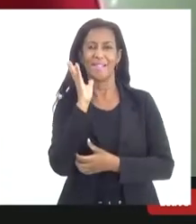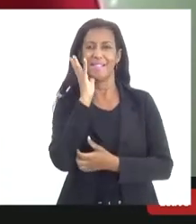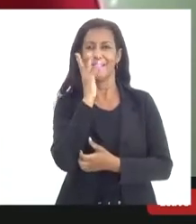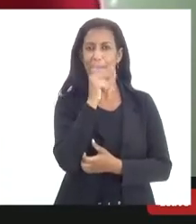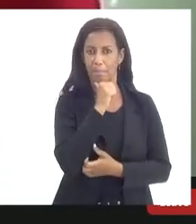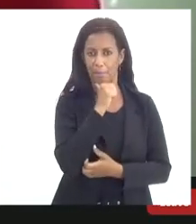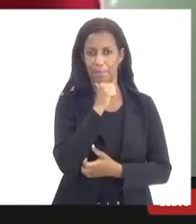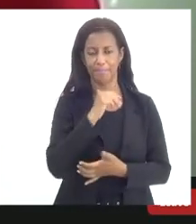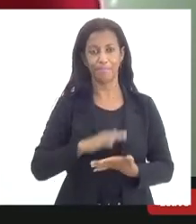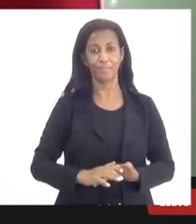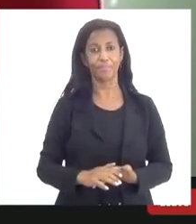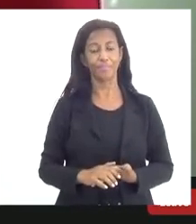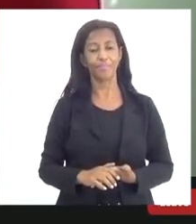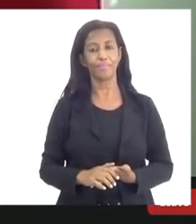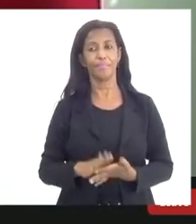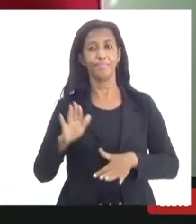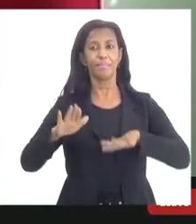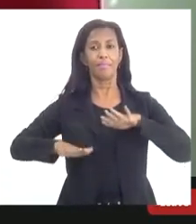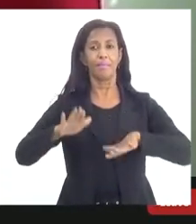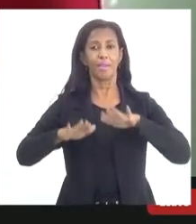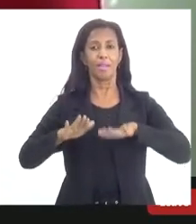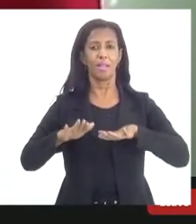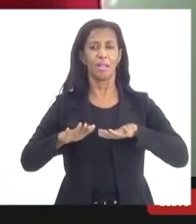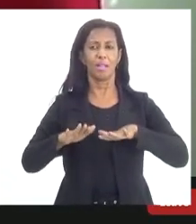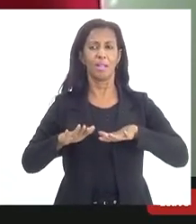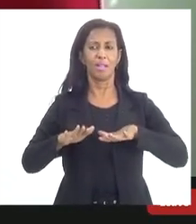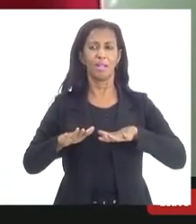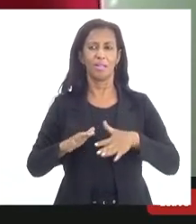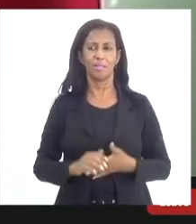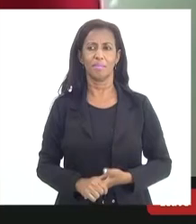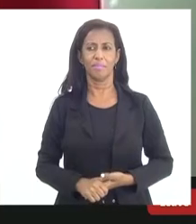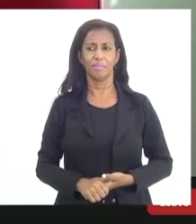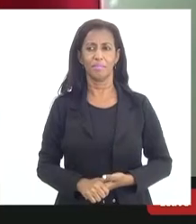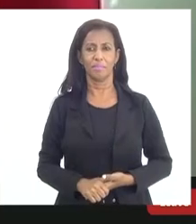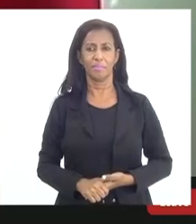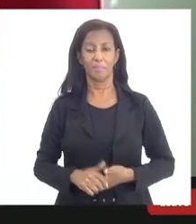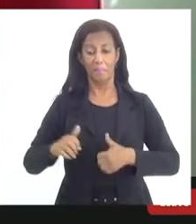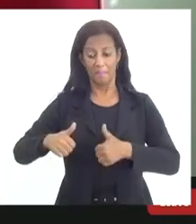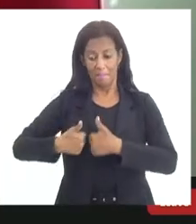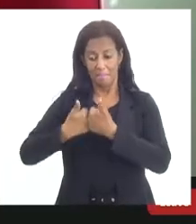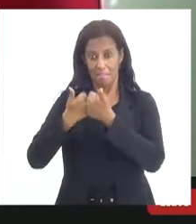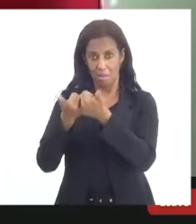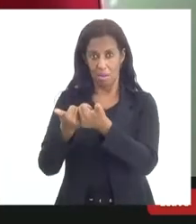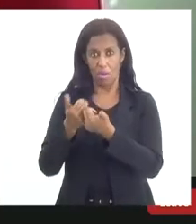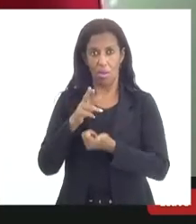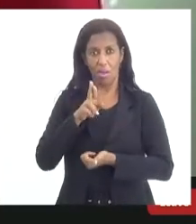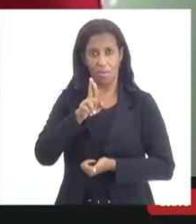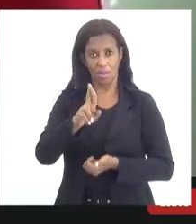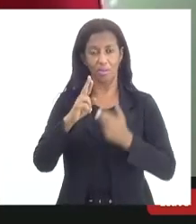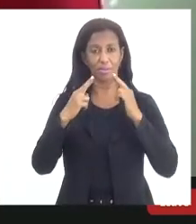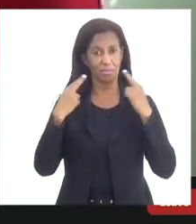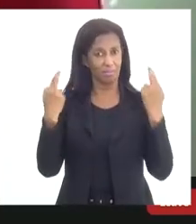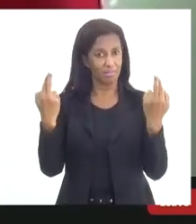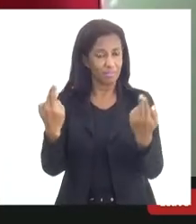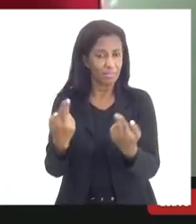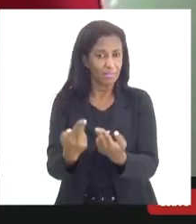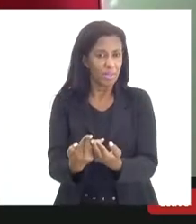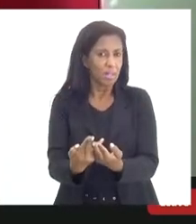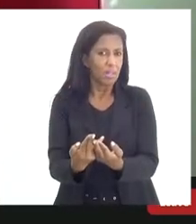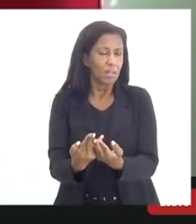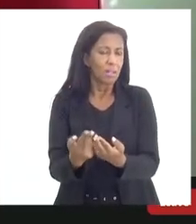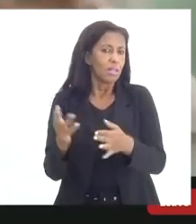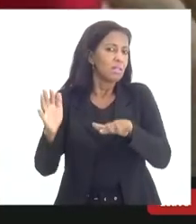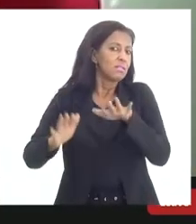e talvez o nosso maior a nossa maior o melhor resultado dessa audiência pública não